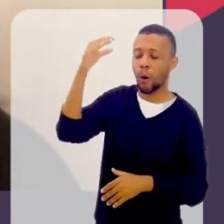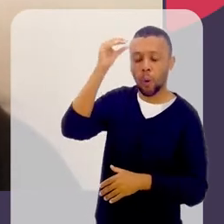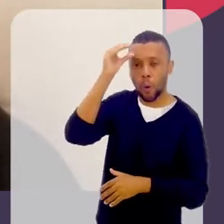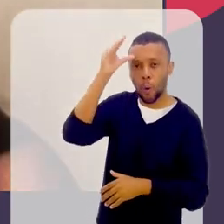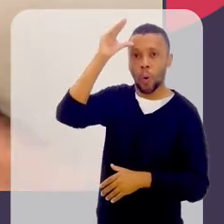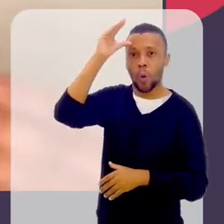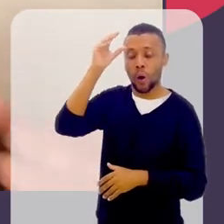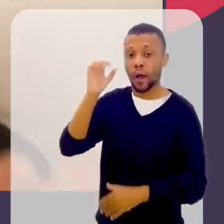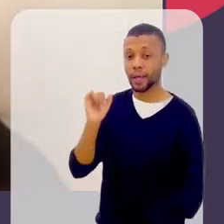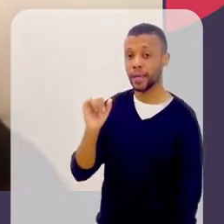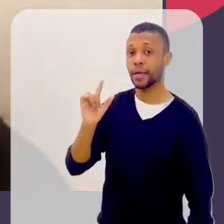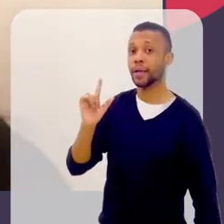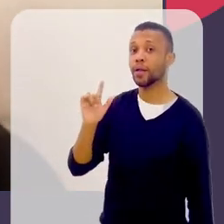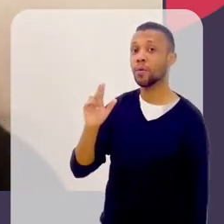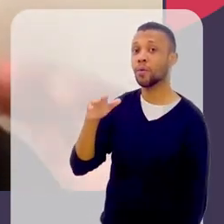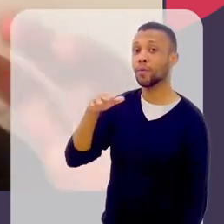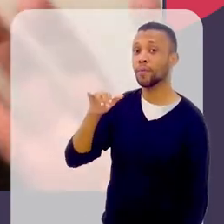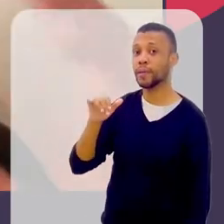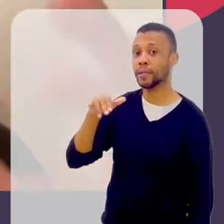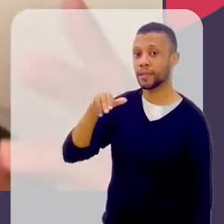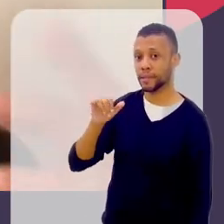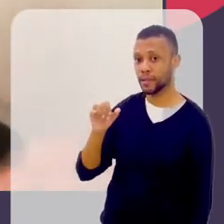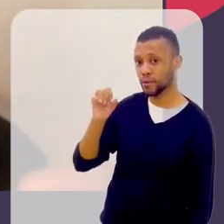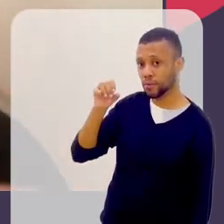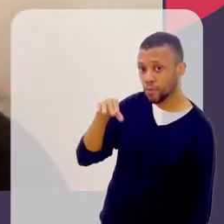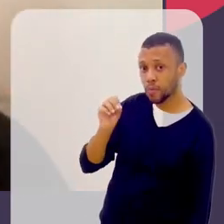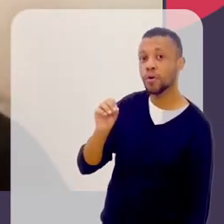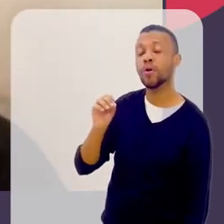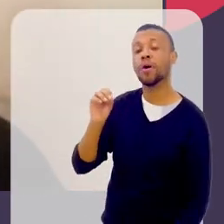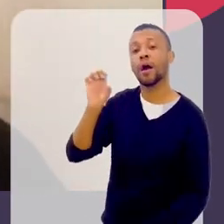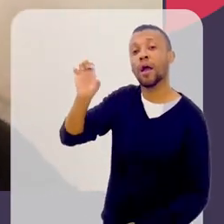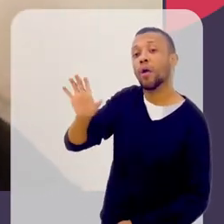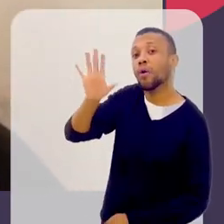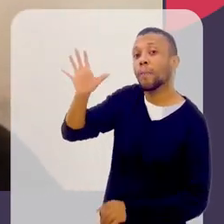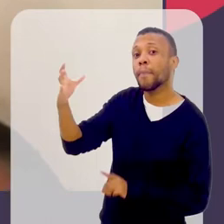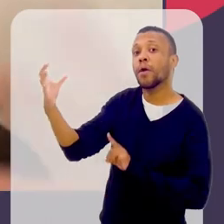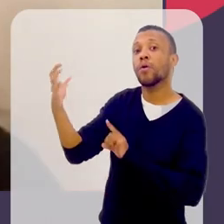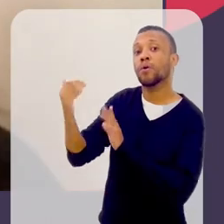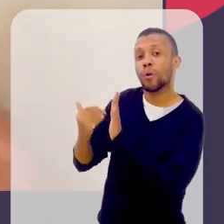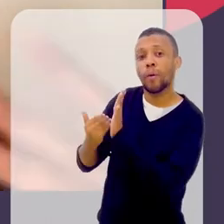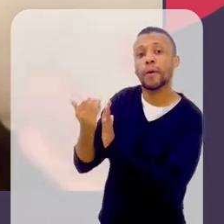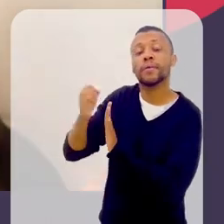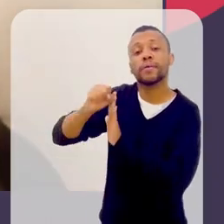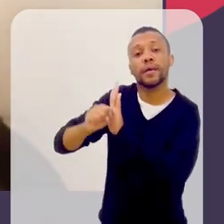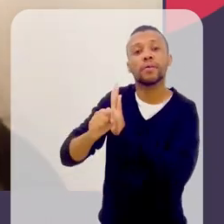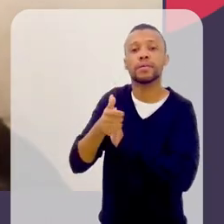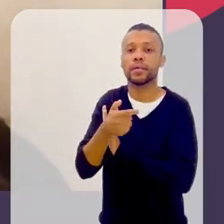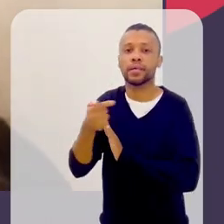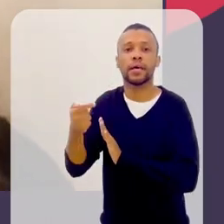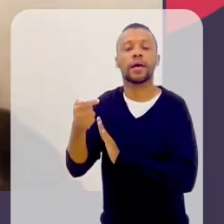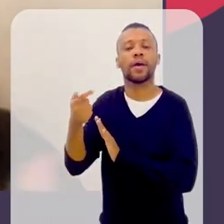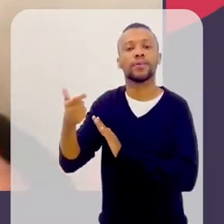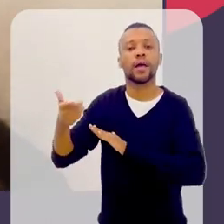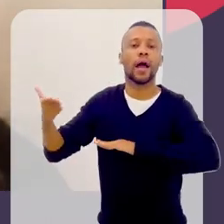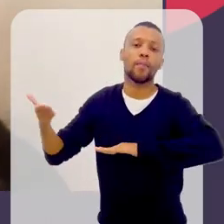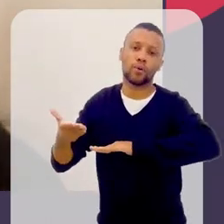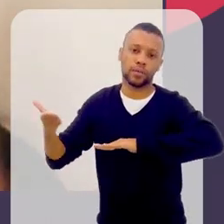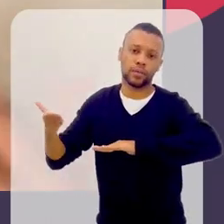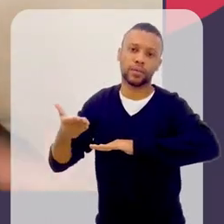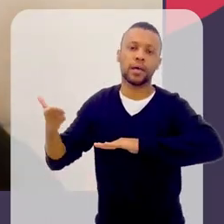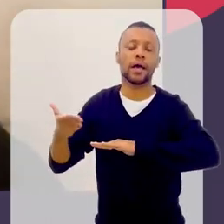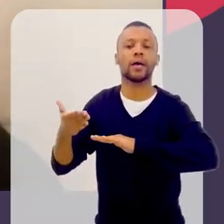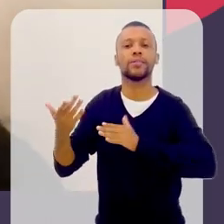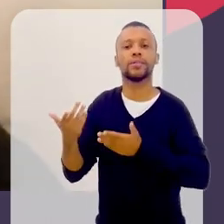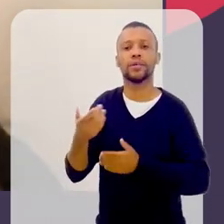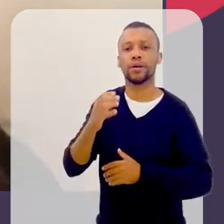dois séculos antes, século XVII, a formação da modernidade histórica, né? Da